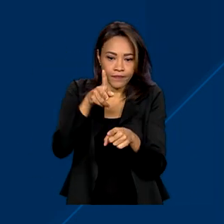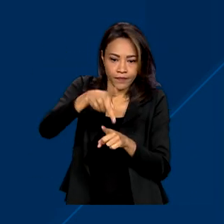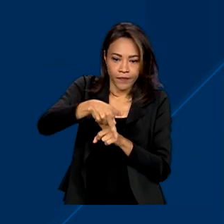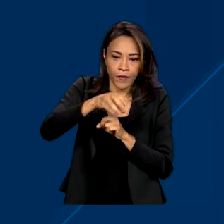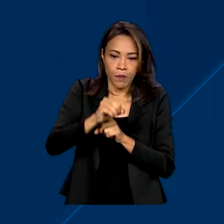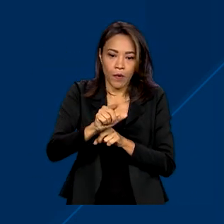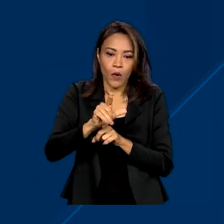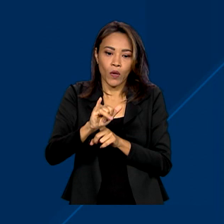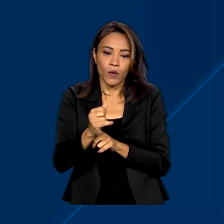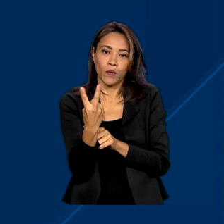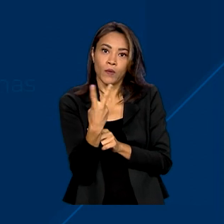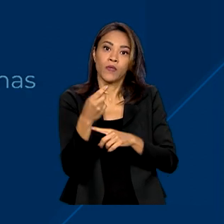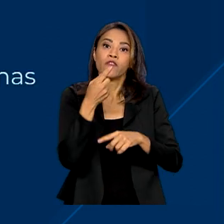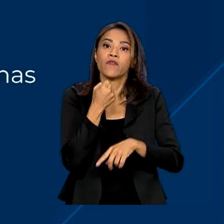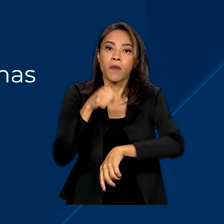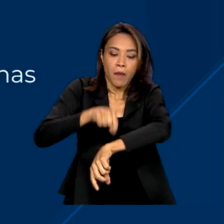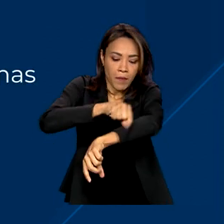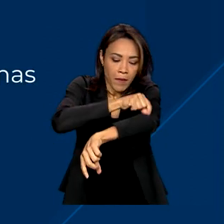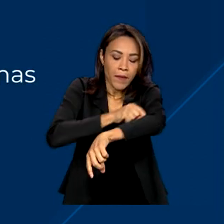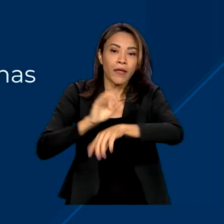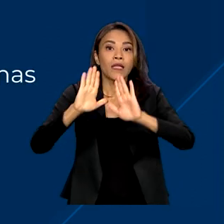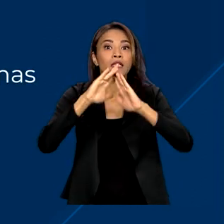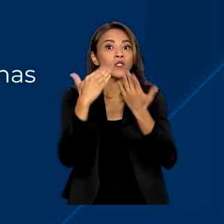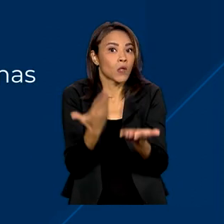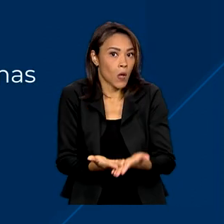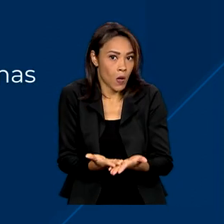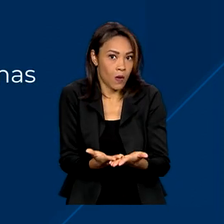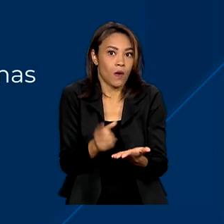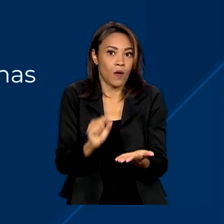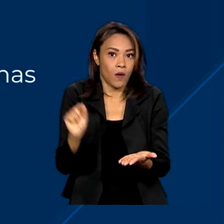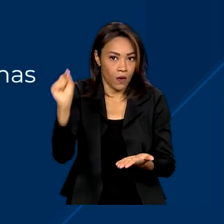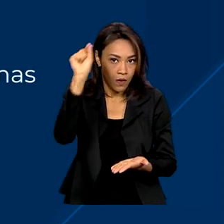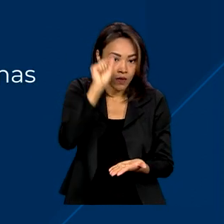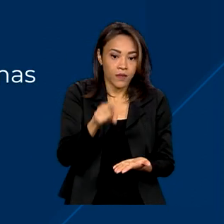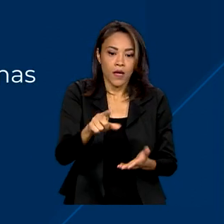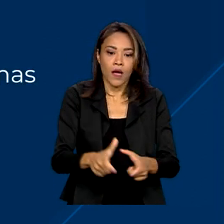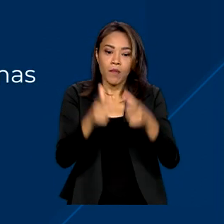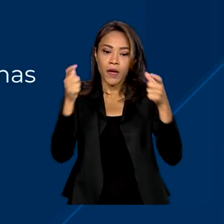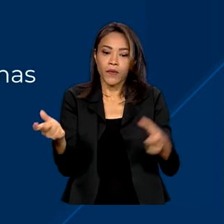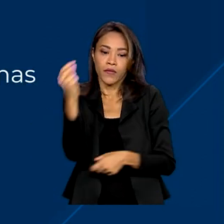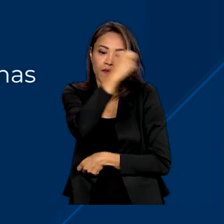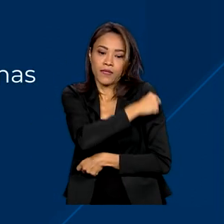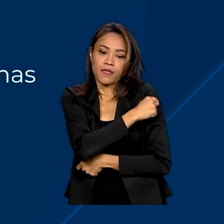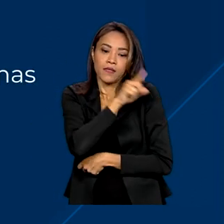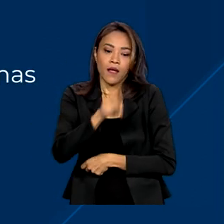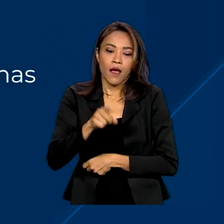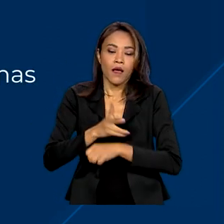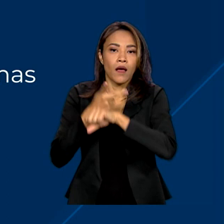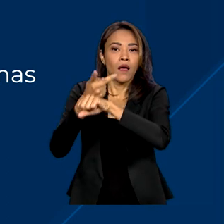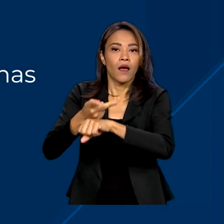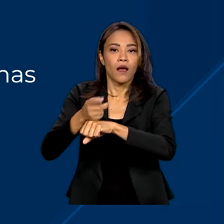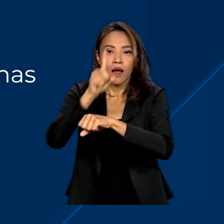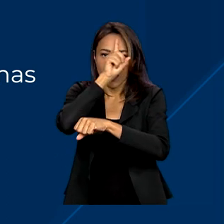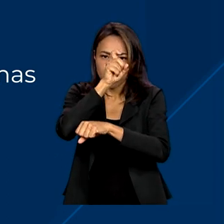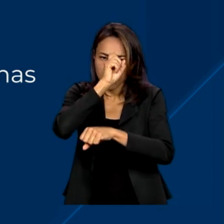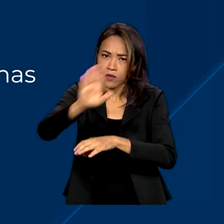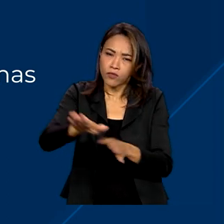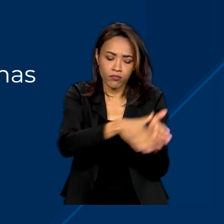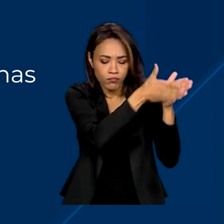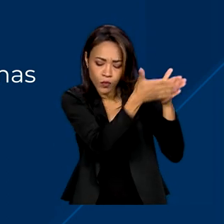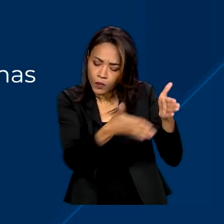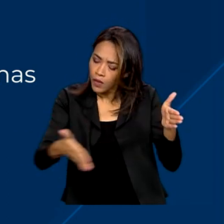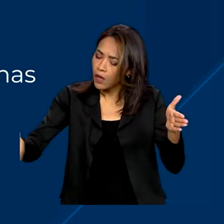e sarampo nas escolas. A maioria das vacinas são aplicadas nos postos de saúde o ano todo,